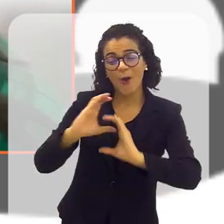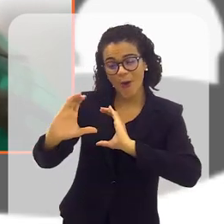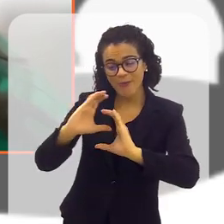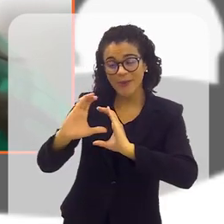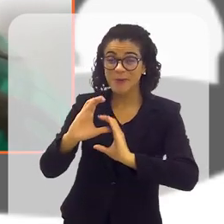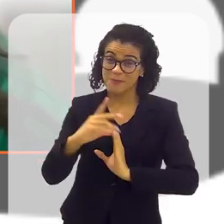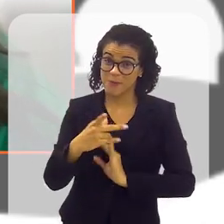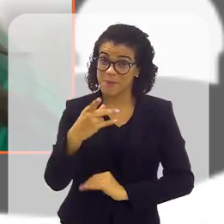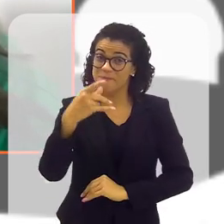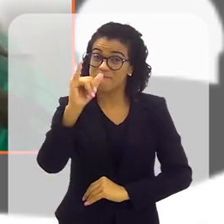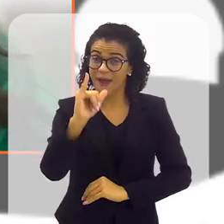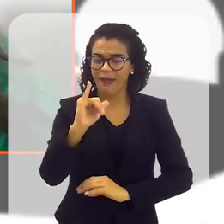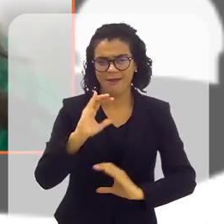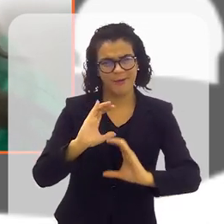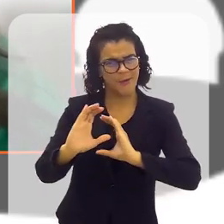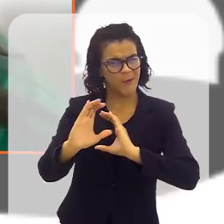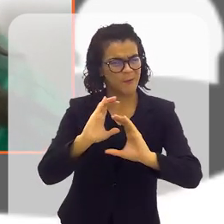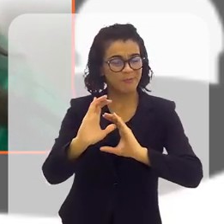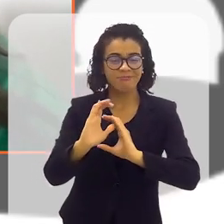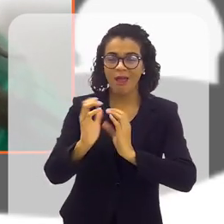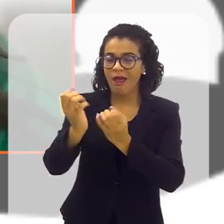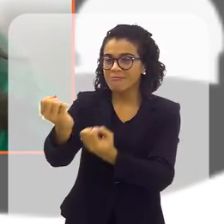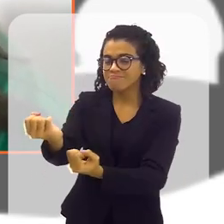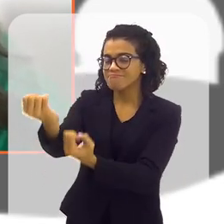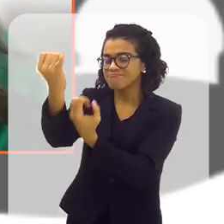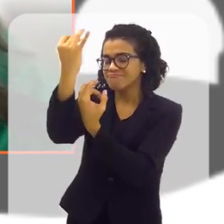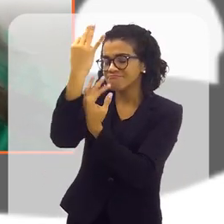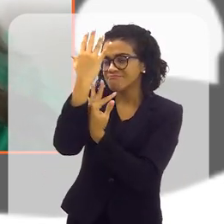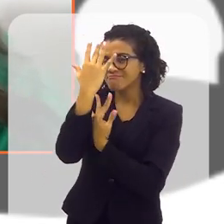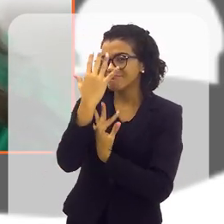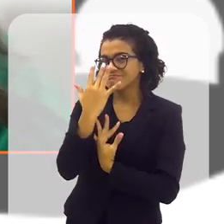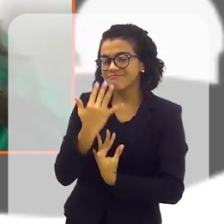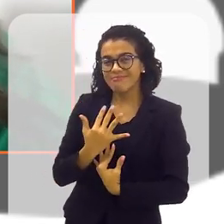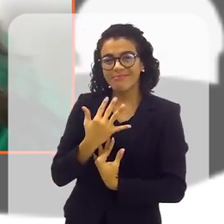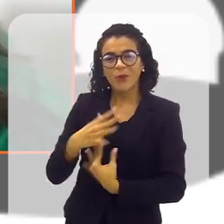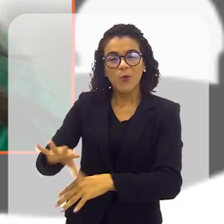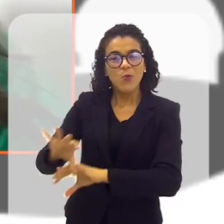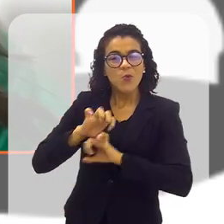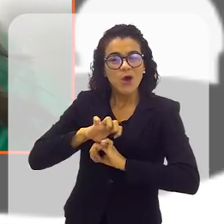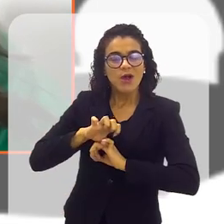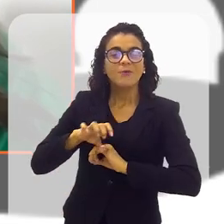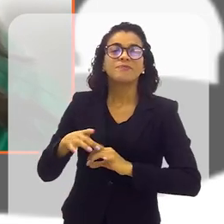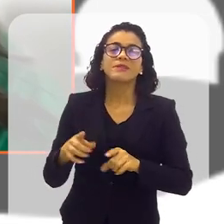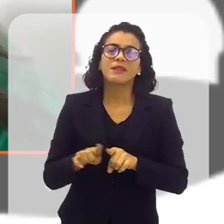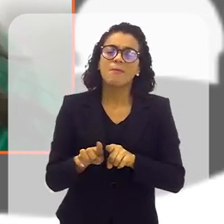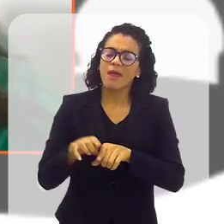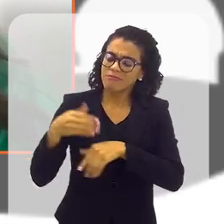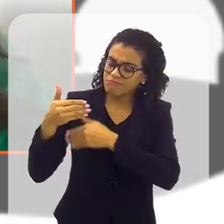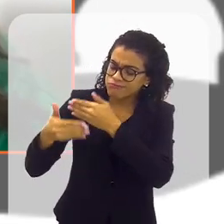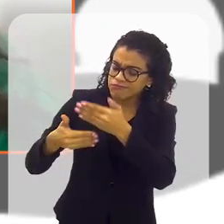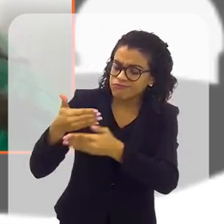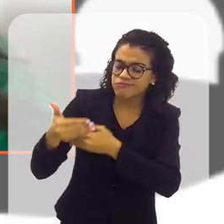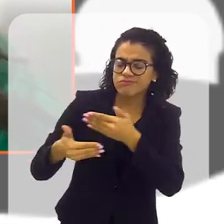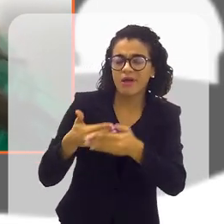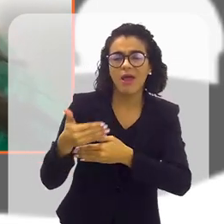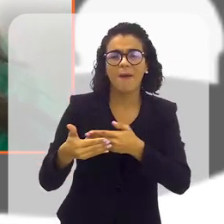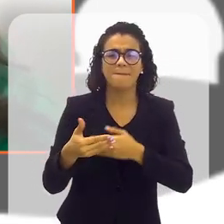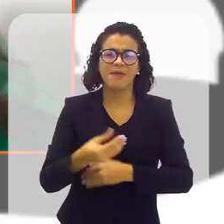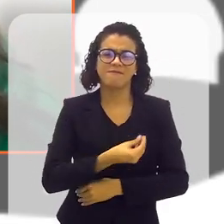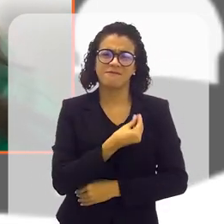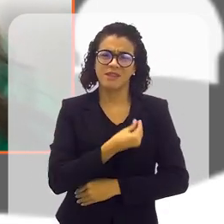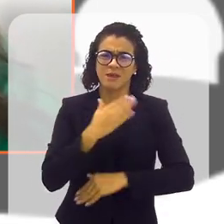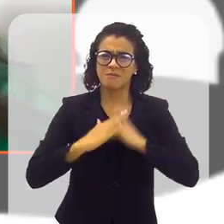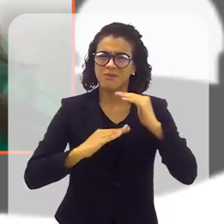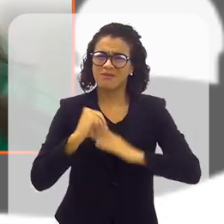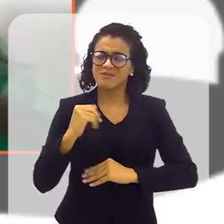comunicador e uma grande inspiração para mim, mas eu percebi, ao longo da minha carreira profissional, que